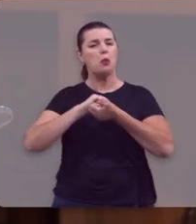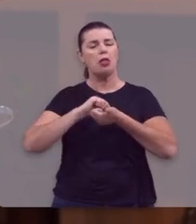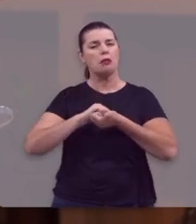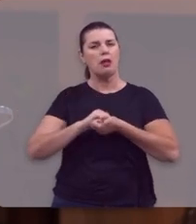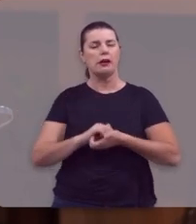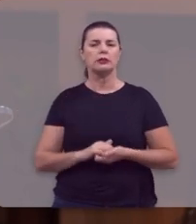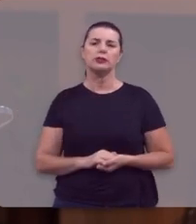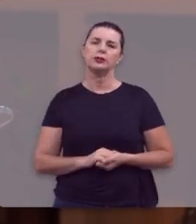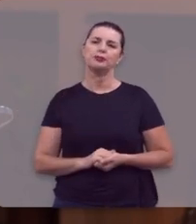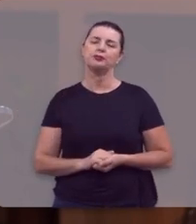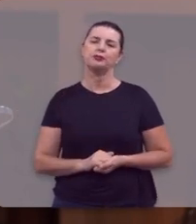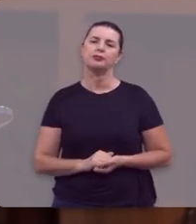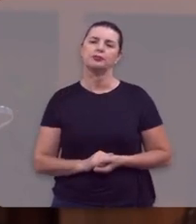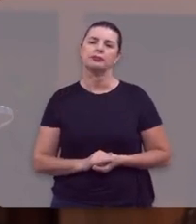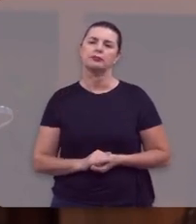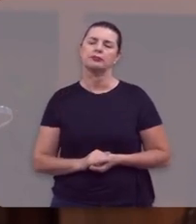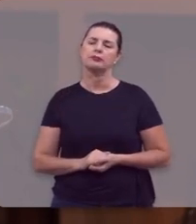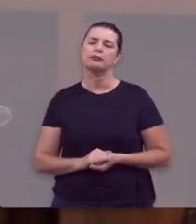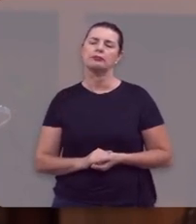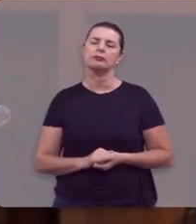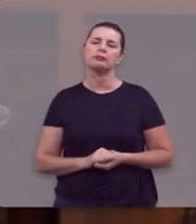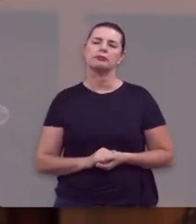sabor, sem qualidade.